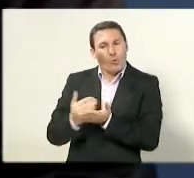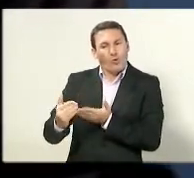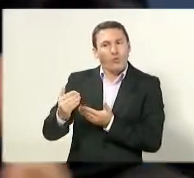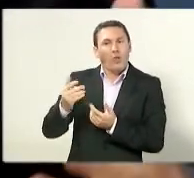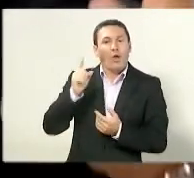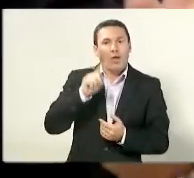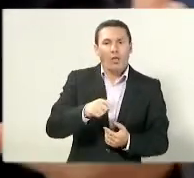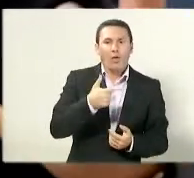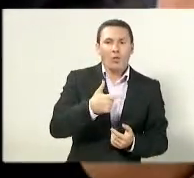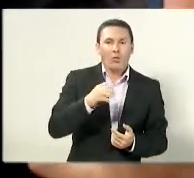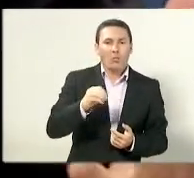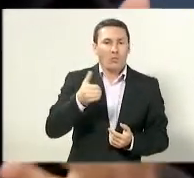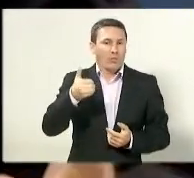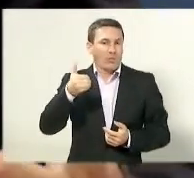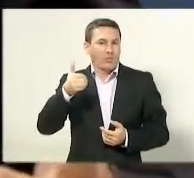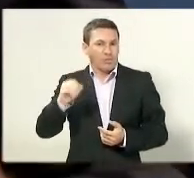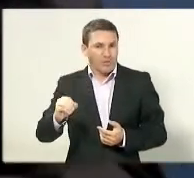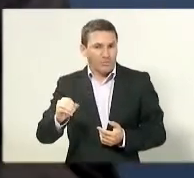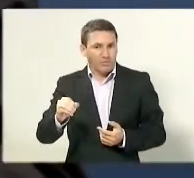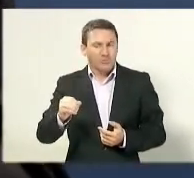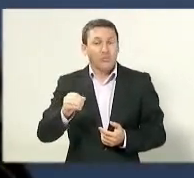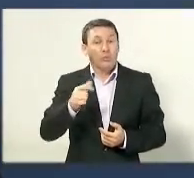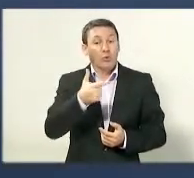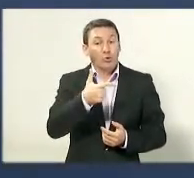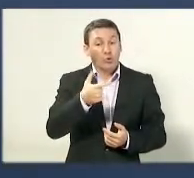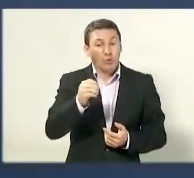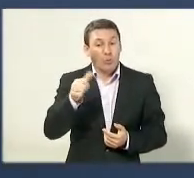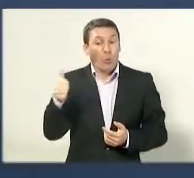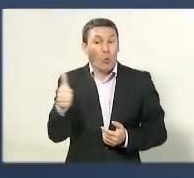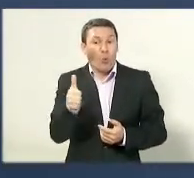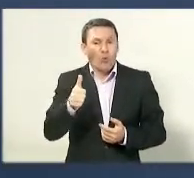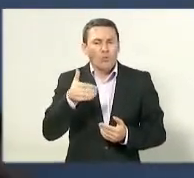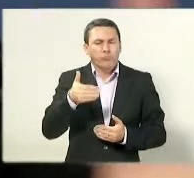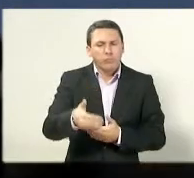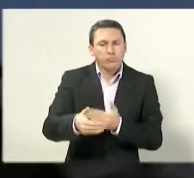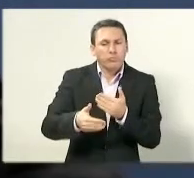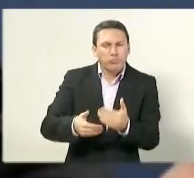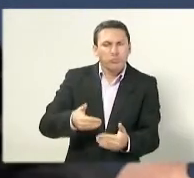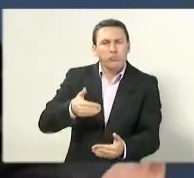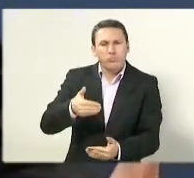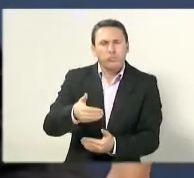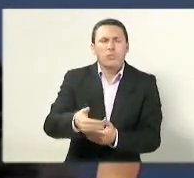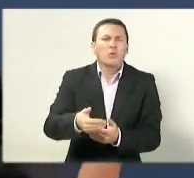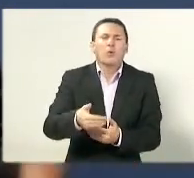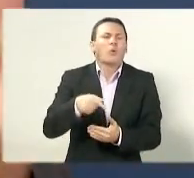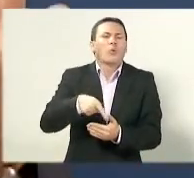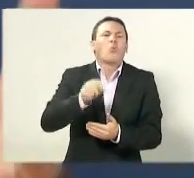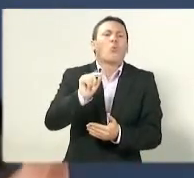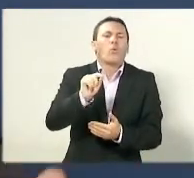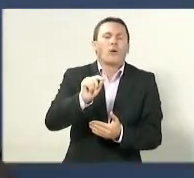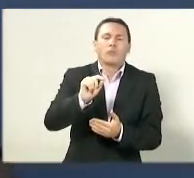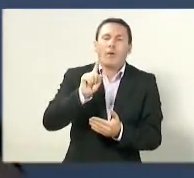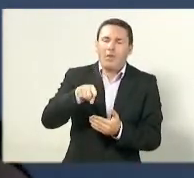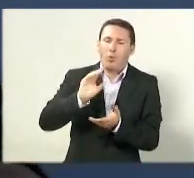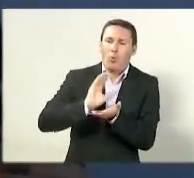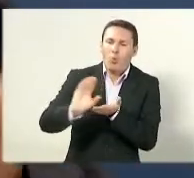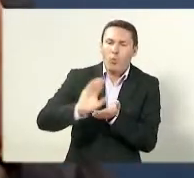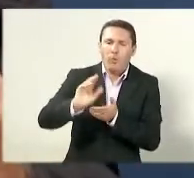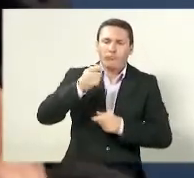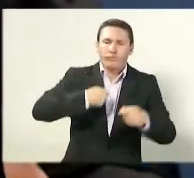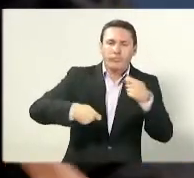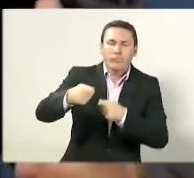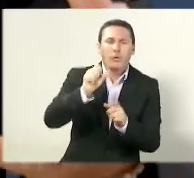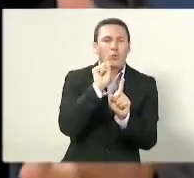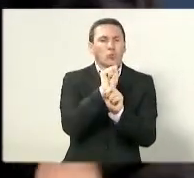que faz uma aliança entre econômico e social. Quando nós chegamos ao governo, nós encontramos uma